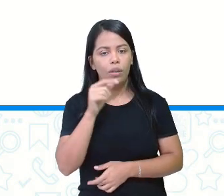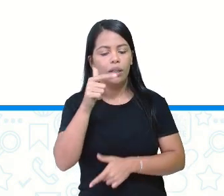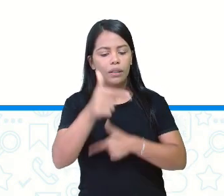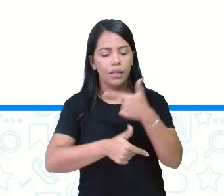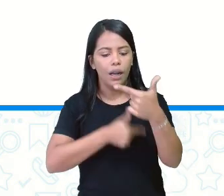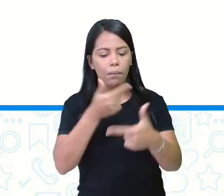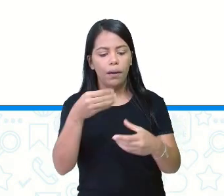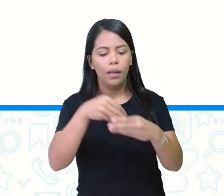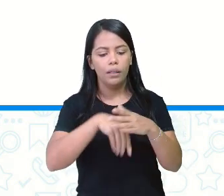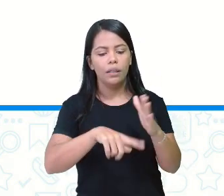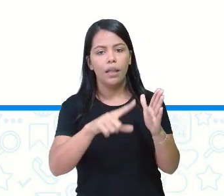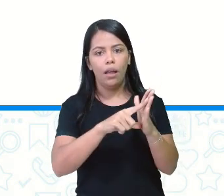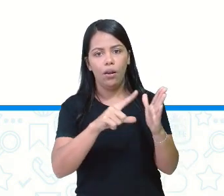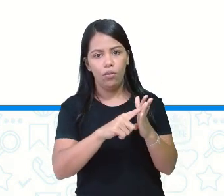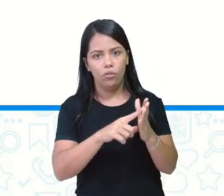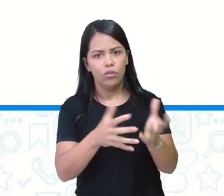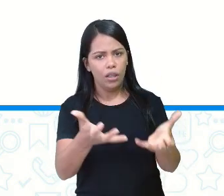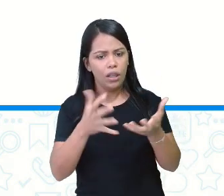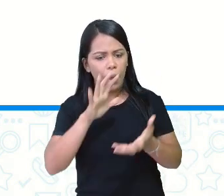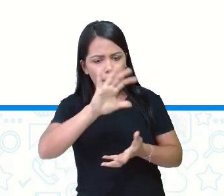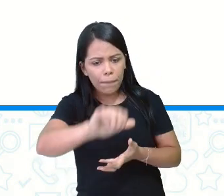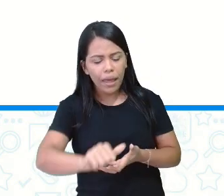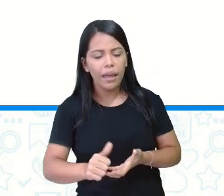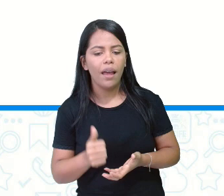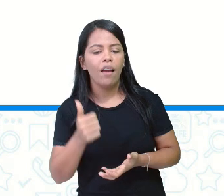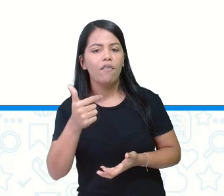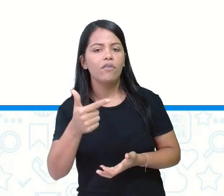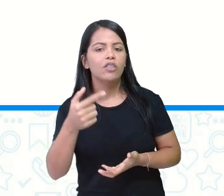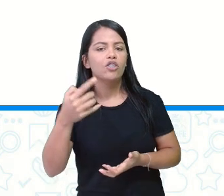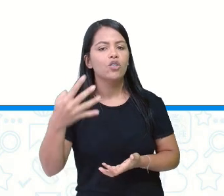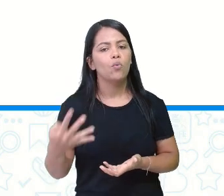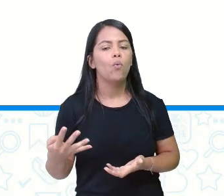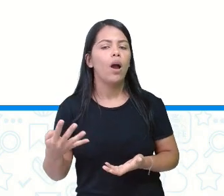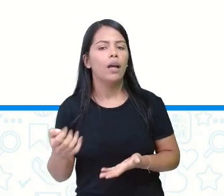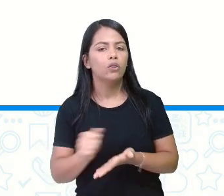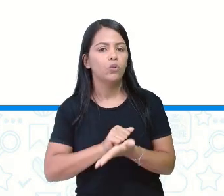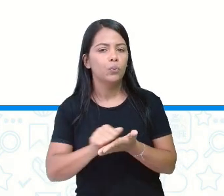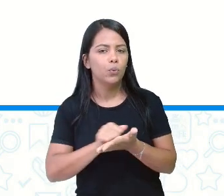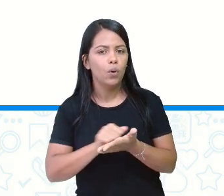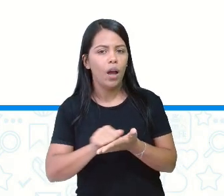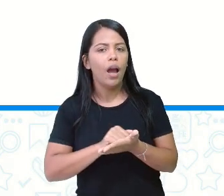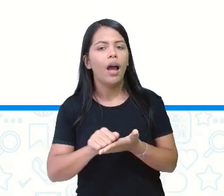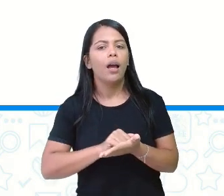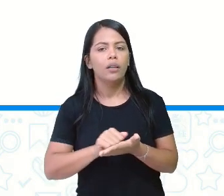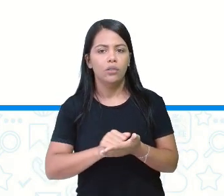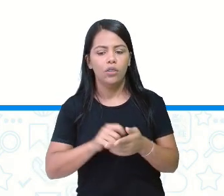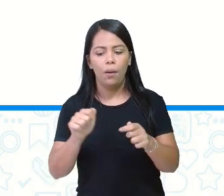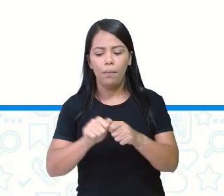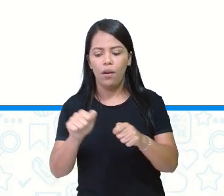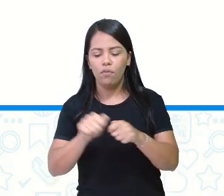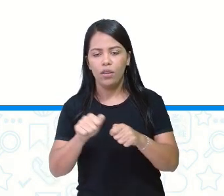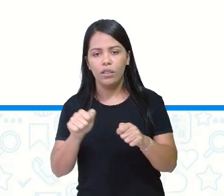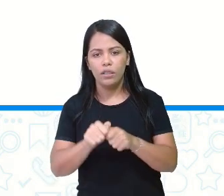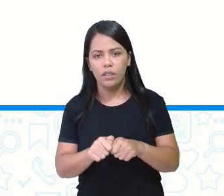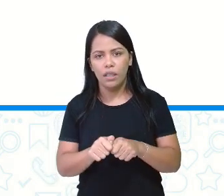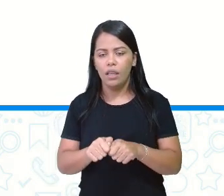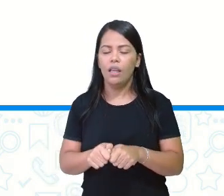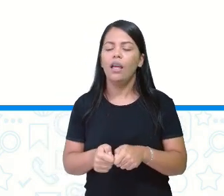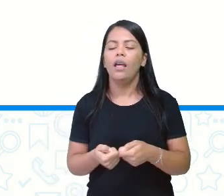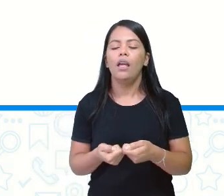vinte e quatro borrachas ponteira para fazer pacotes com oito unidades.